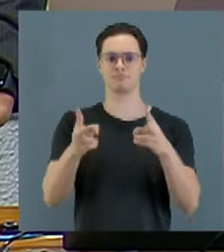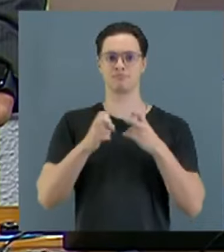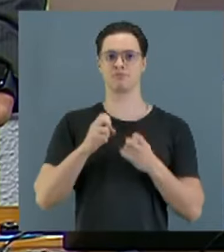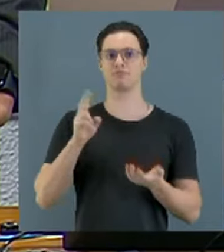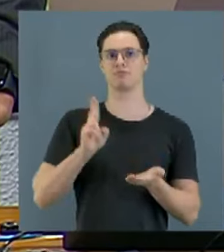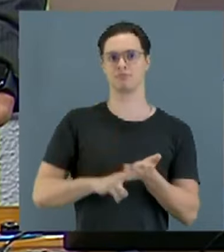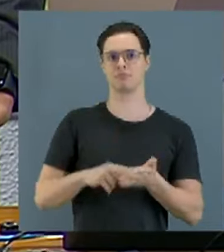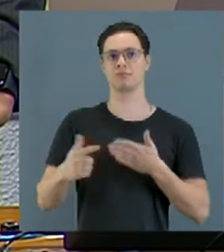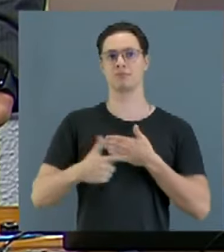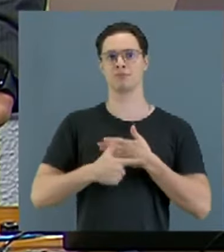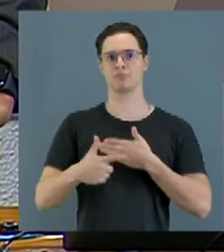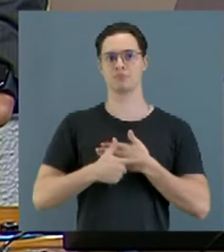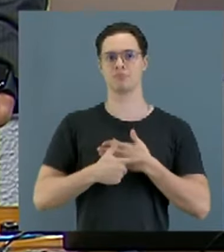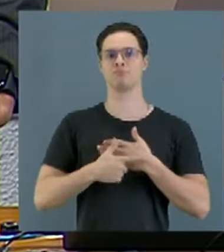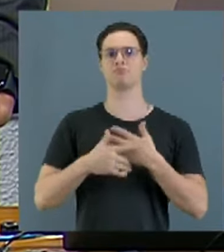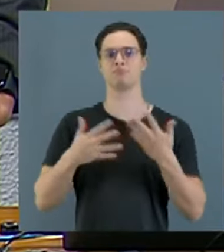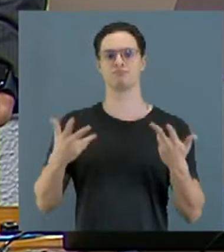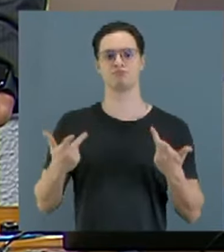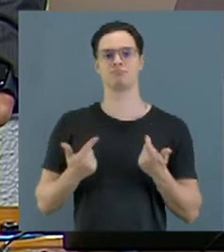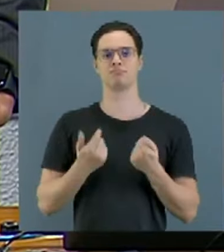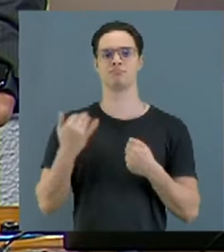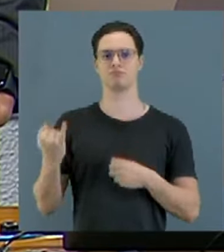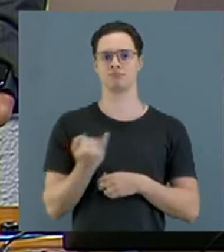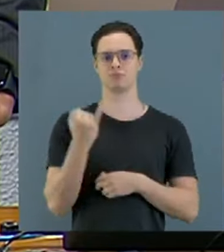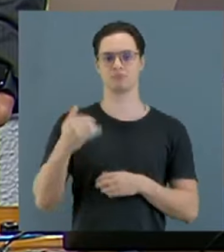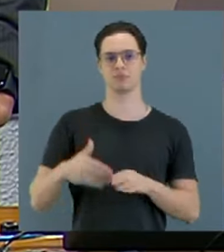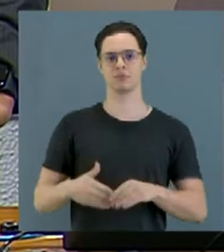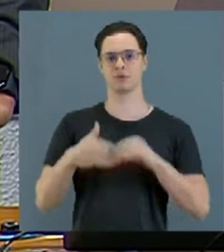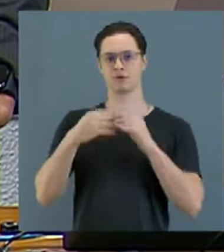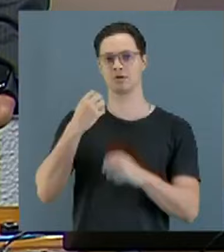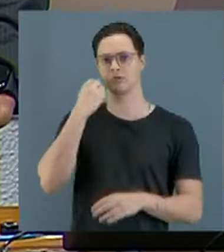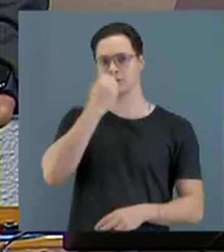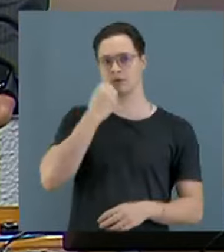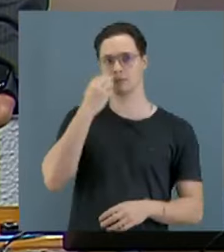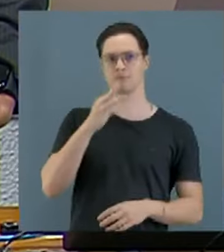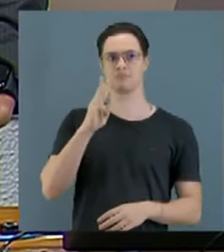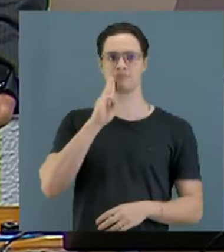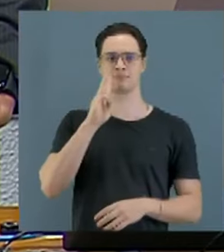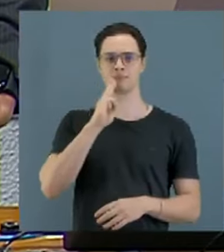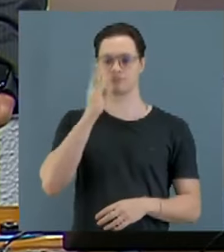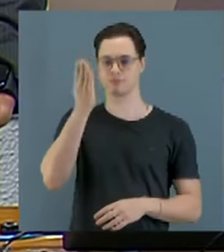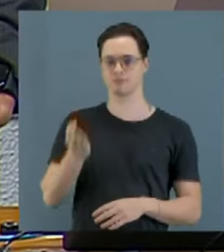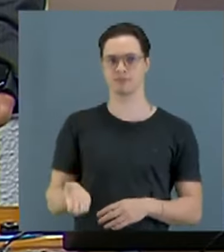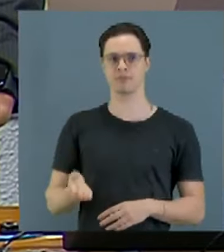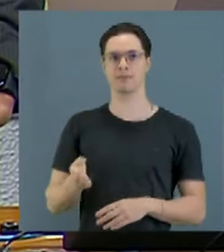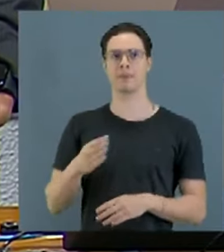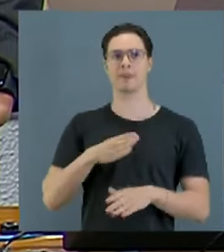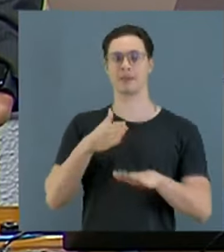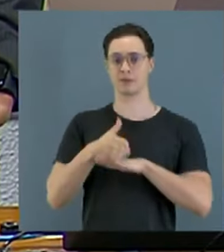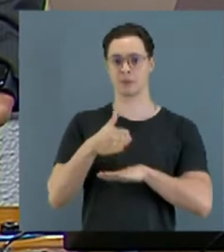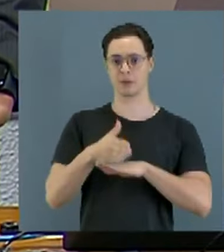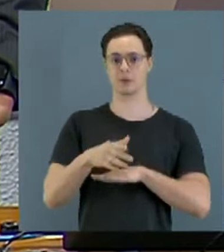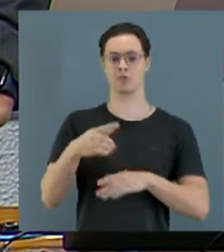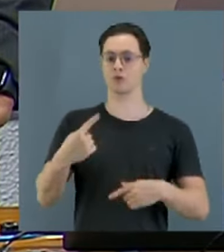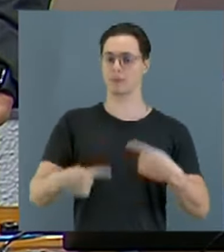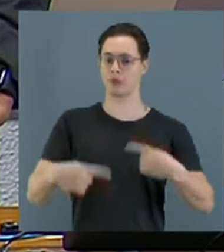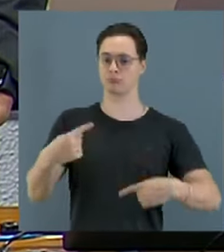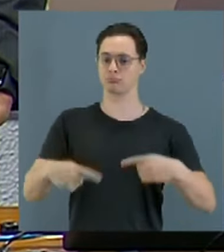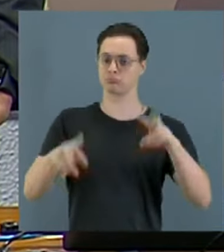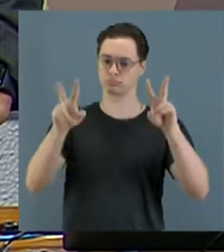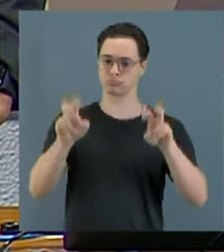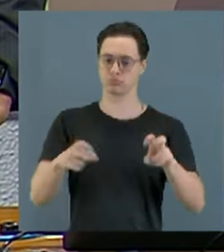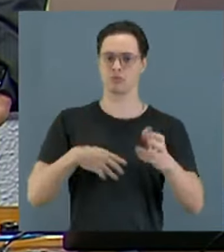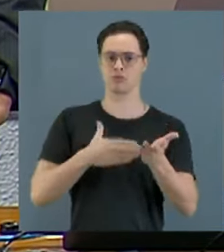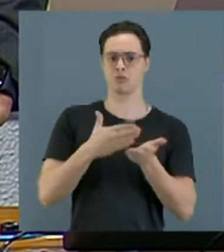o papel muito importante do líder senador Jax Wagner. O senador Wagner entrou nesse assunto, o senador